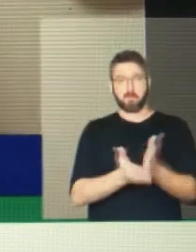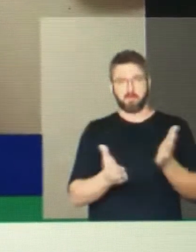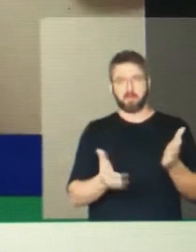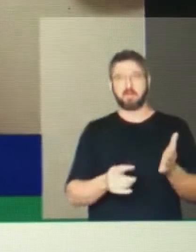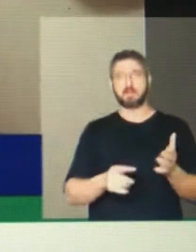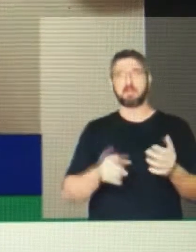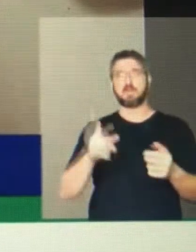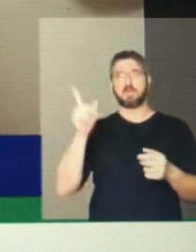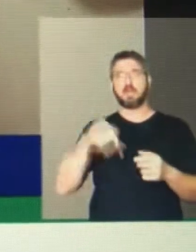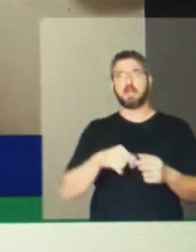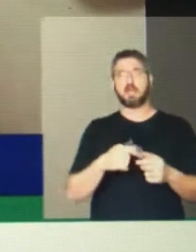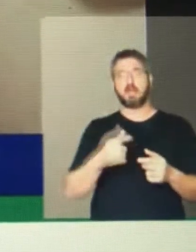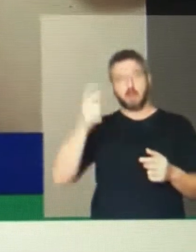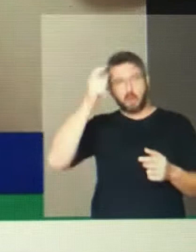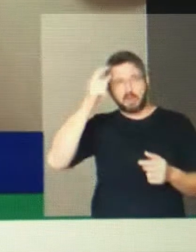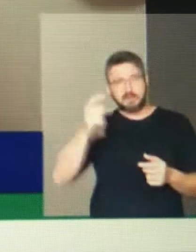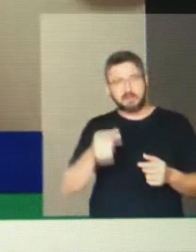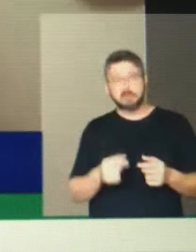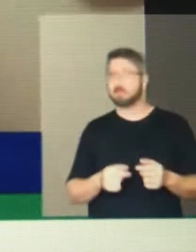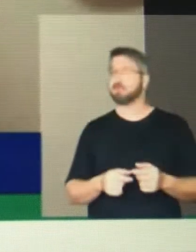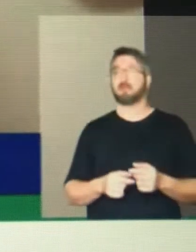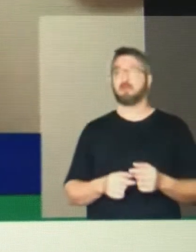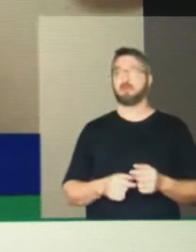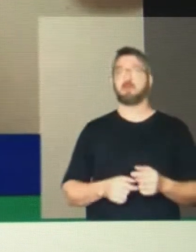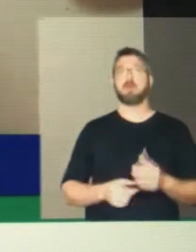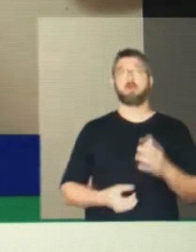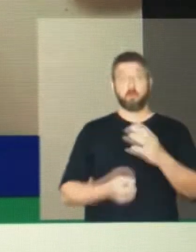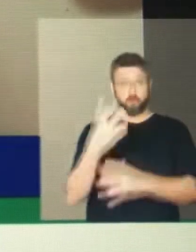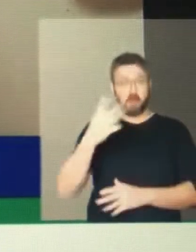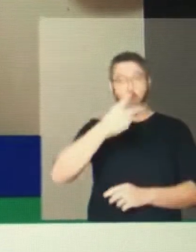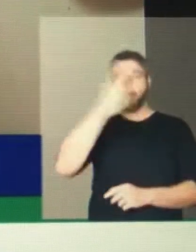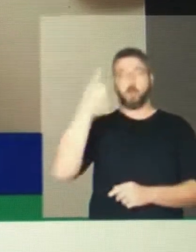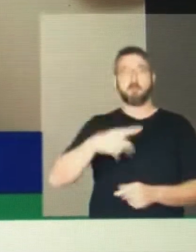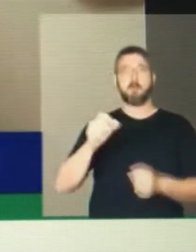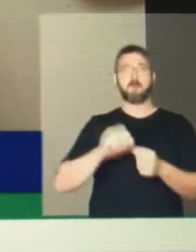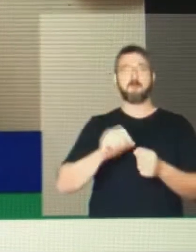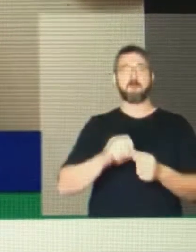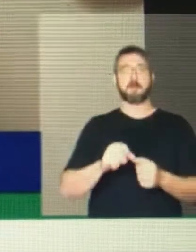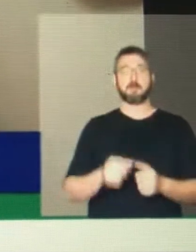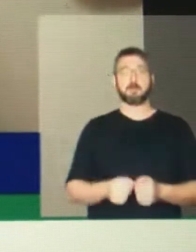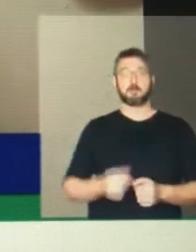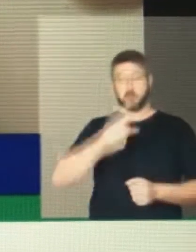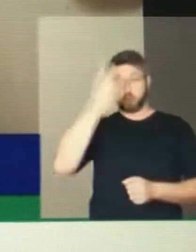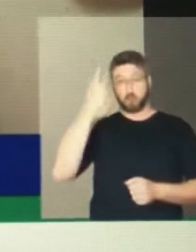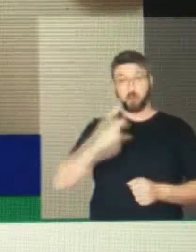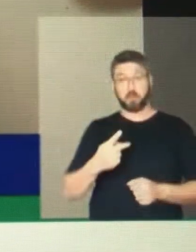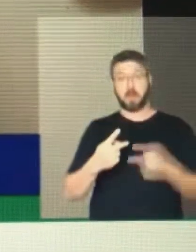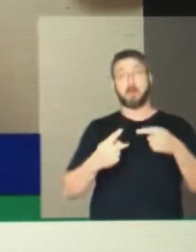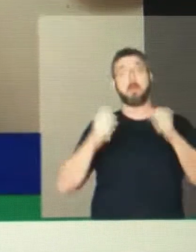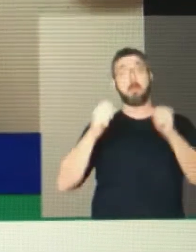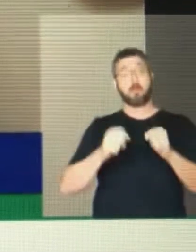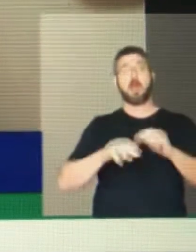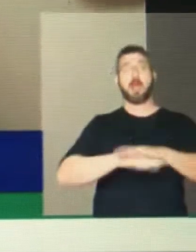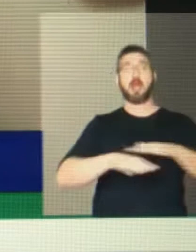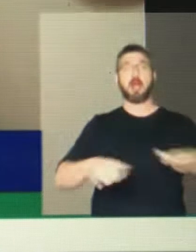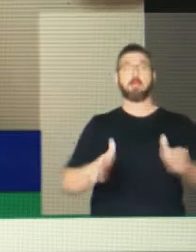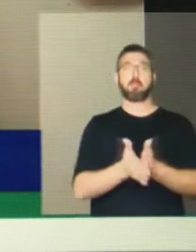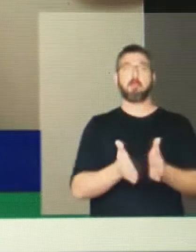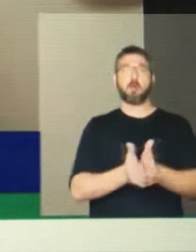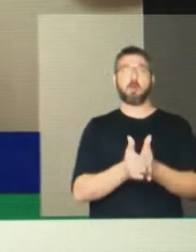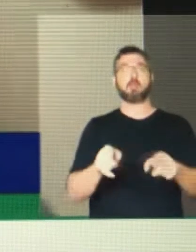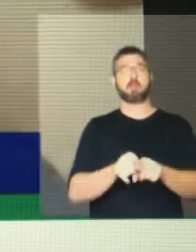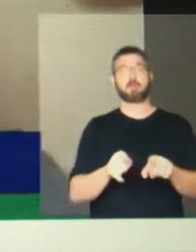pode e será removida. Eu tenho fé nisso e trabalho para isso. Queremos, senhor presidente e colegas parlamentares,